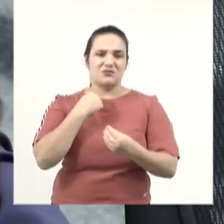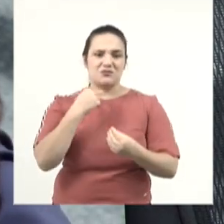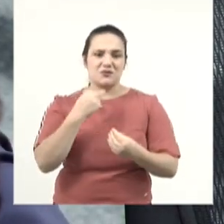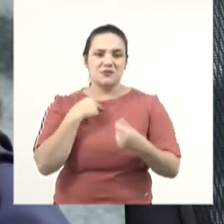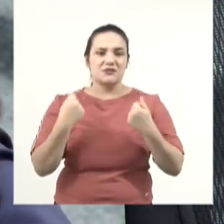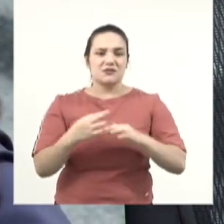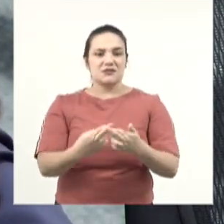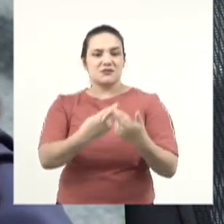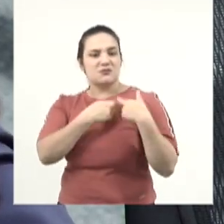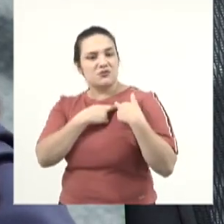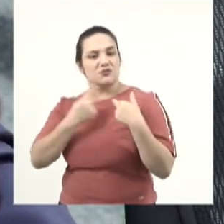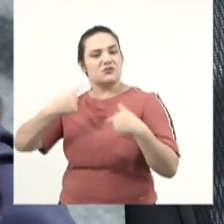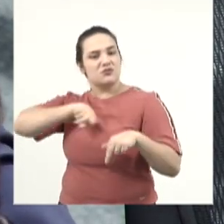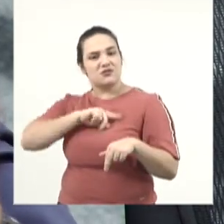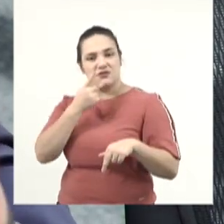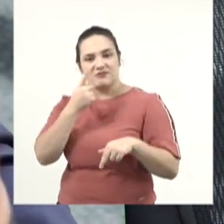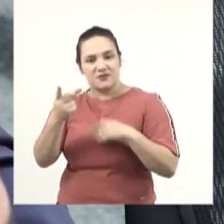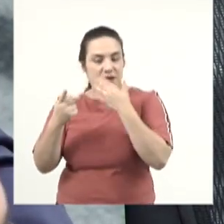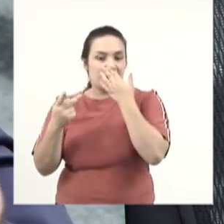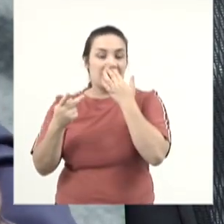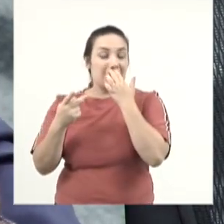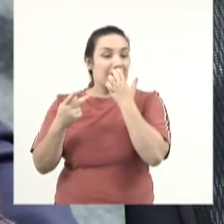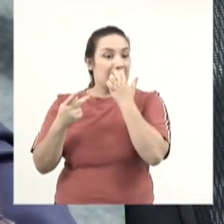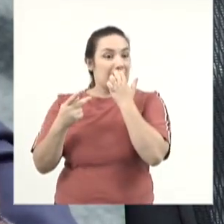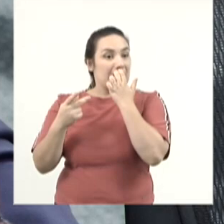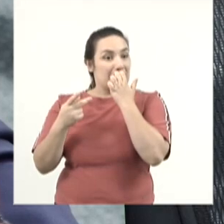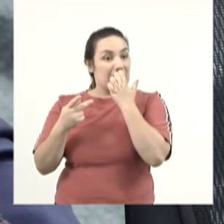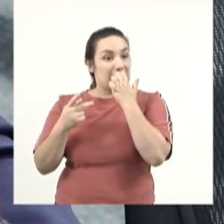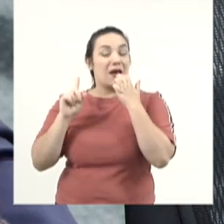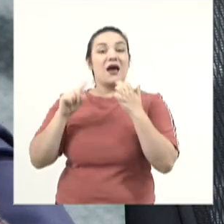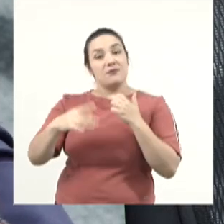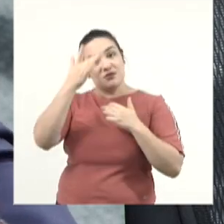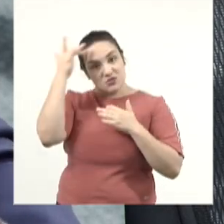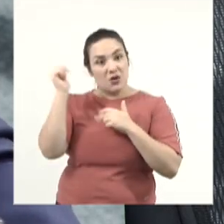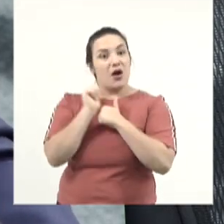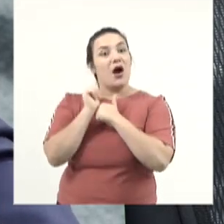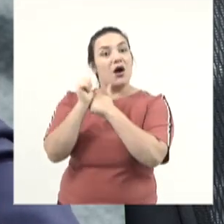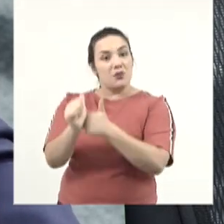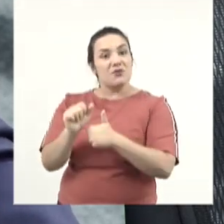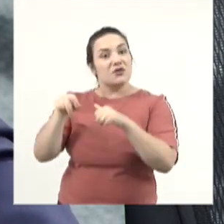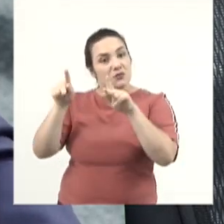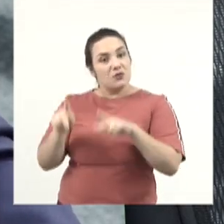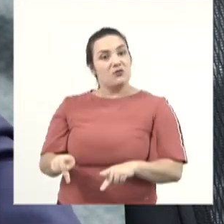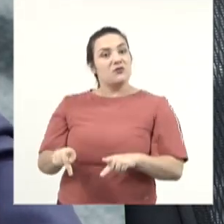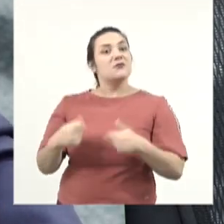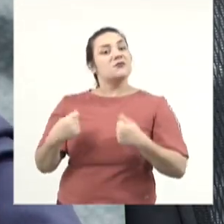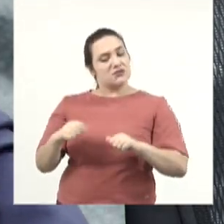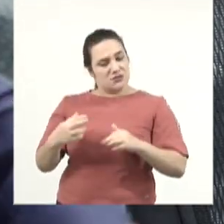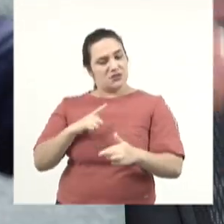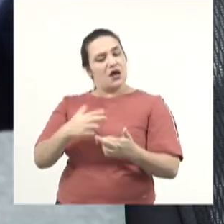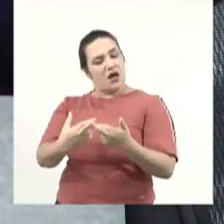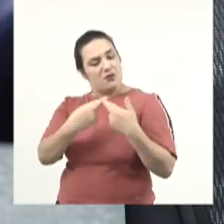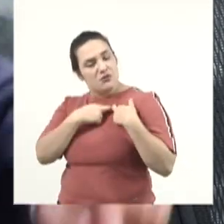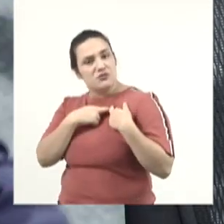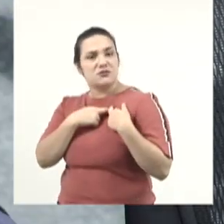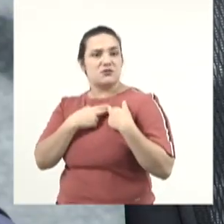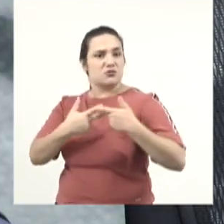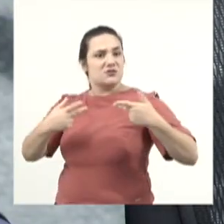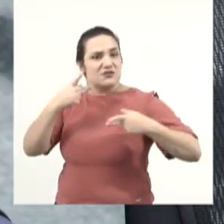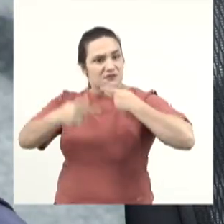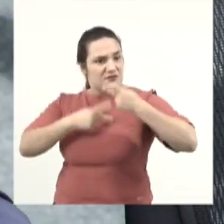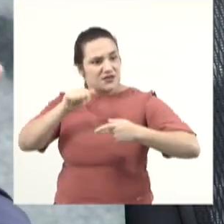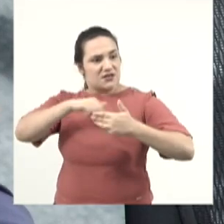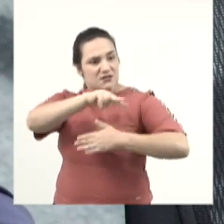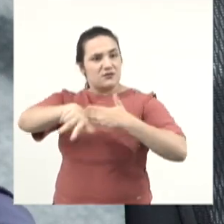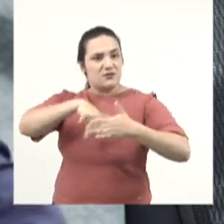responsabilidade com as nossas falas, nós somos acompanhados pela população, somos representantes da população, temos que ter responsabilidade com o que se fala